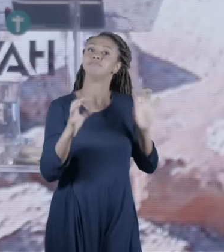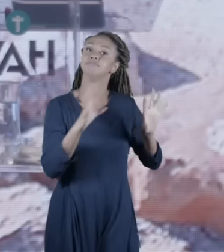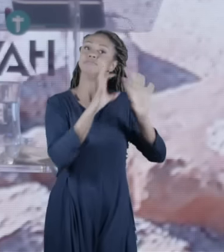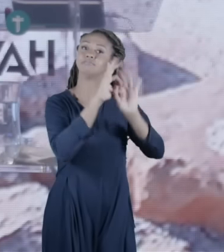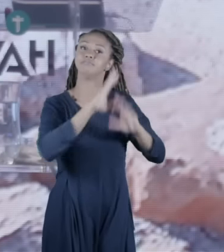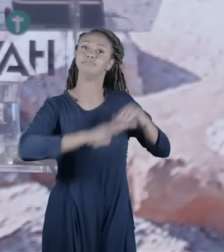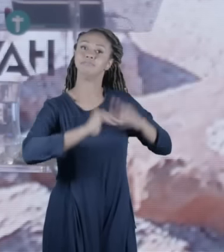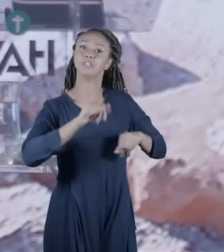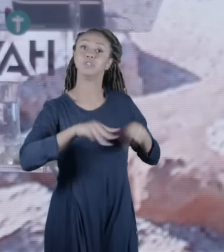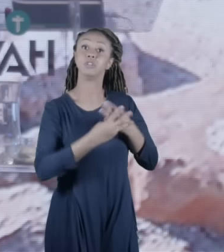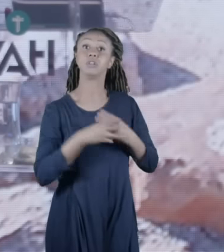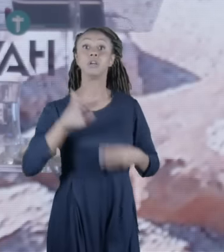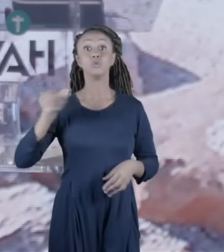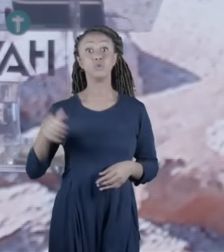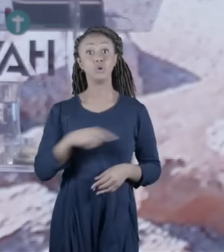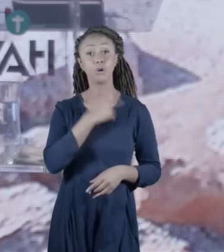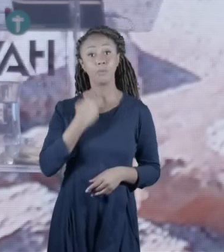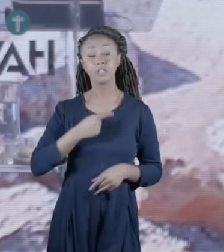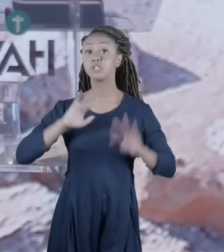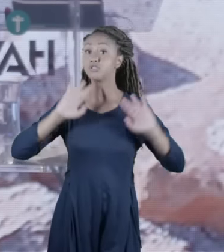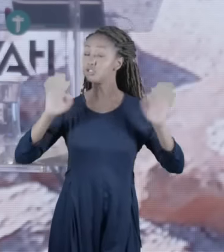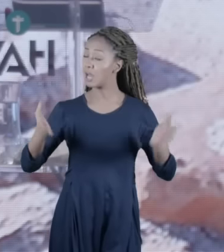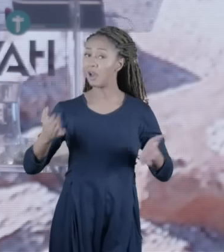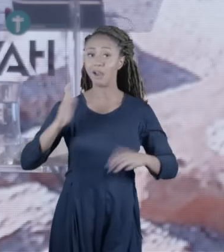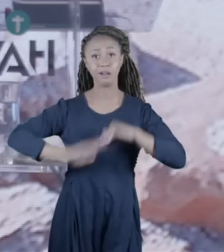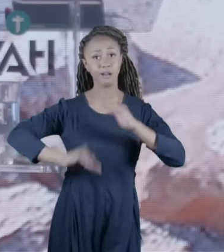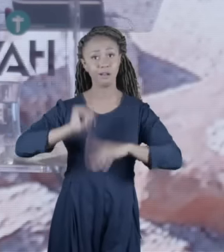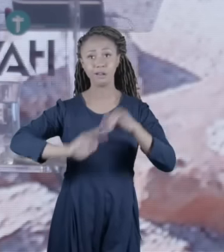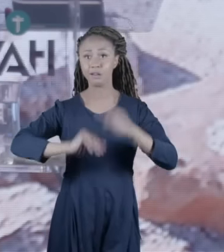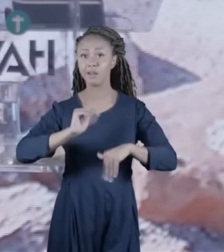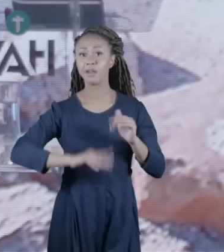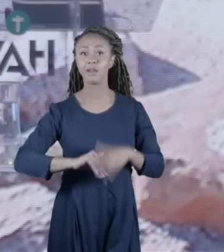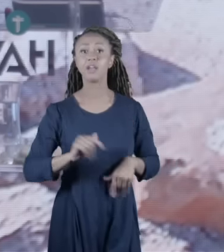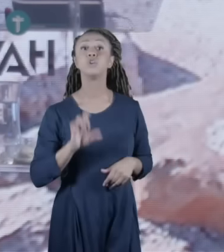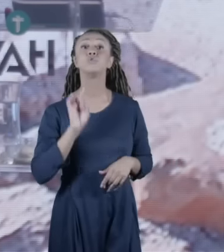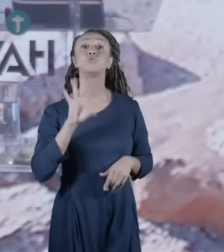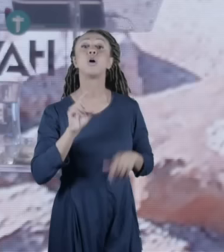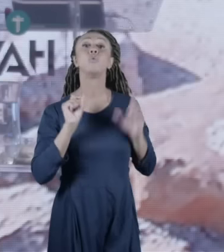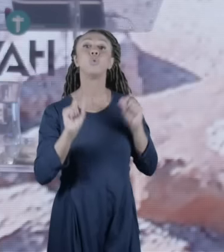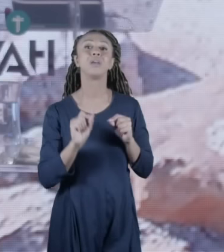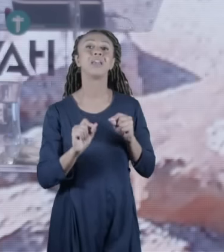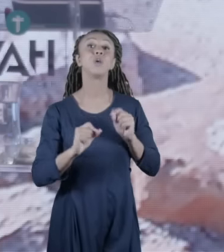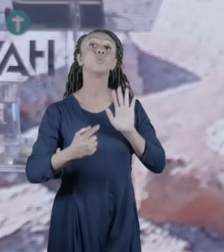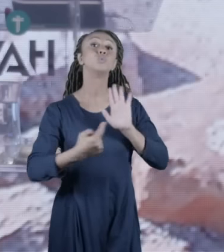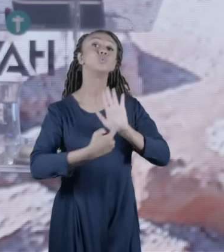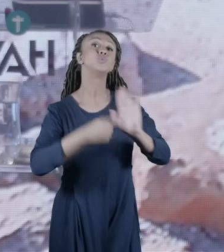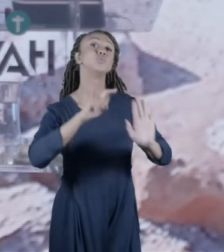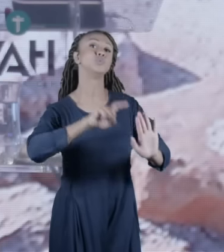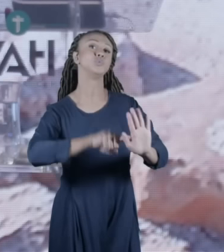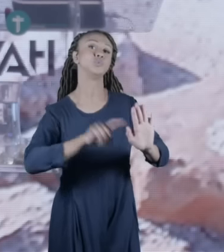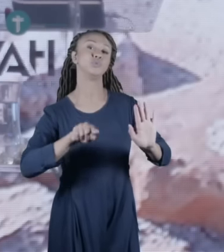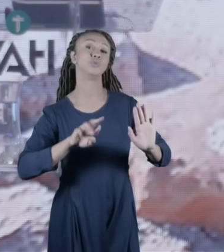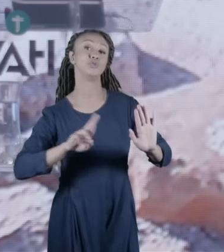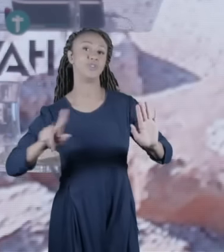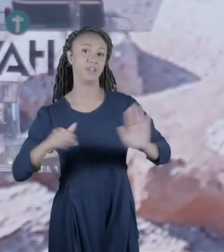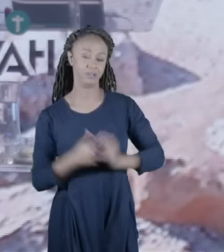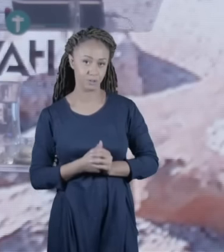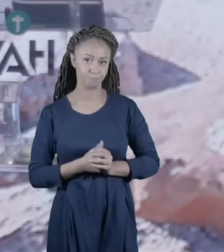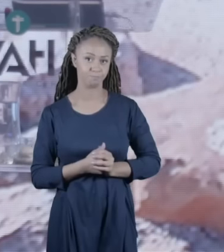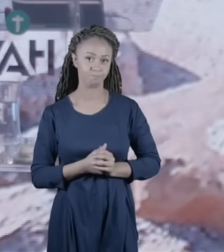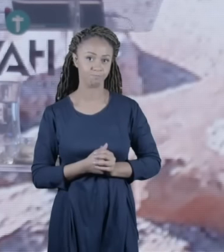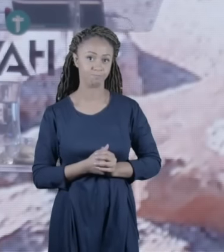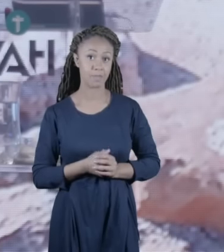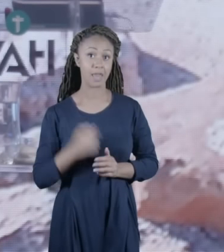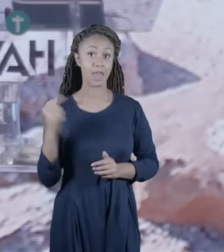em toda Israel principalmente em Cumerã a diferença é o significado se essa era uma purificação